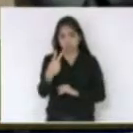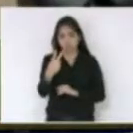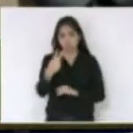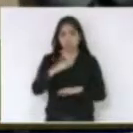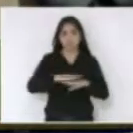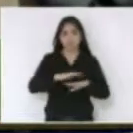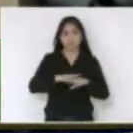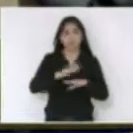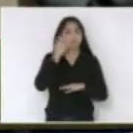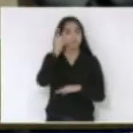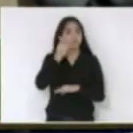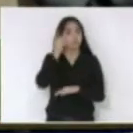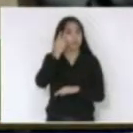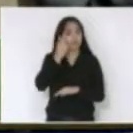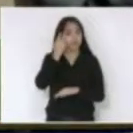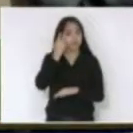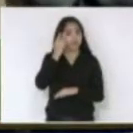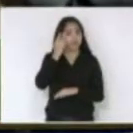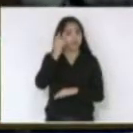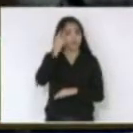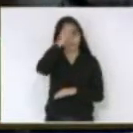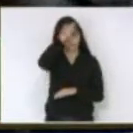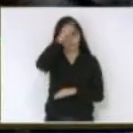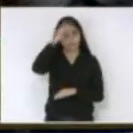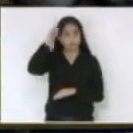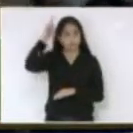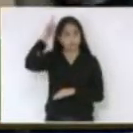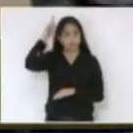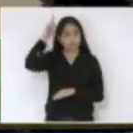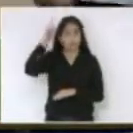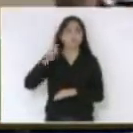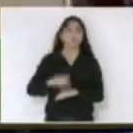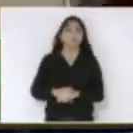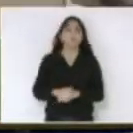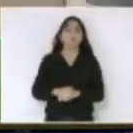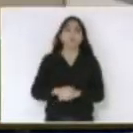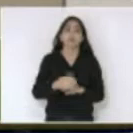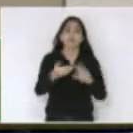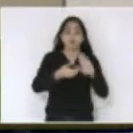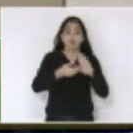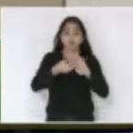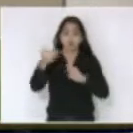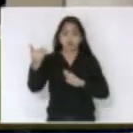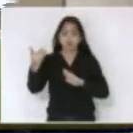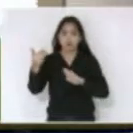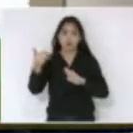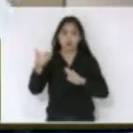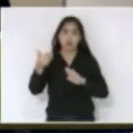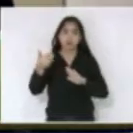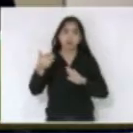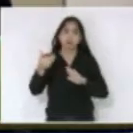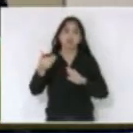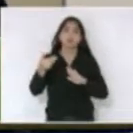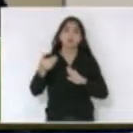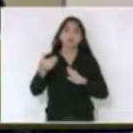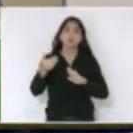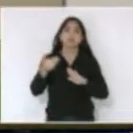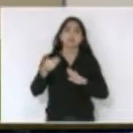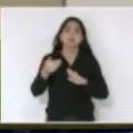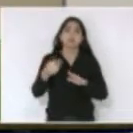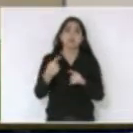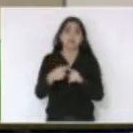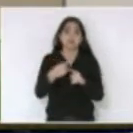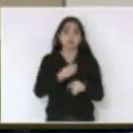autoria do deputado Gabriel Ribeiro ou mesmo solicita a sua retirada a pauta do dia de hoje pela sua